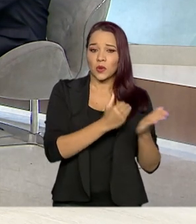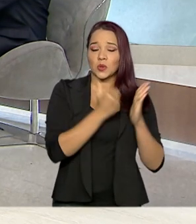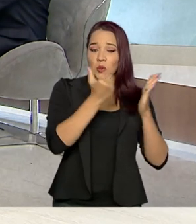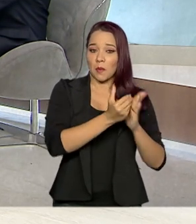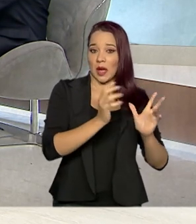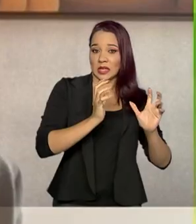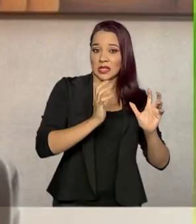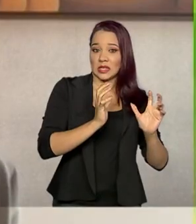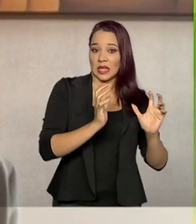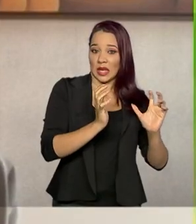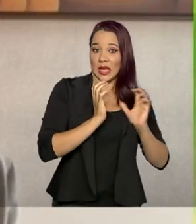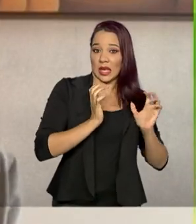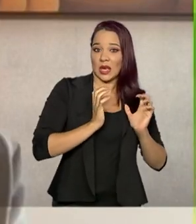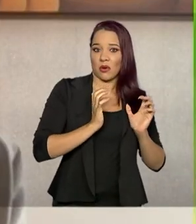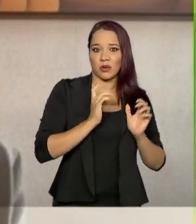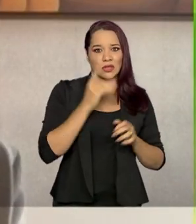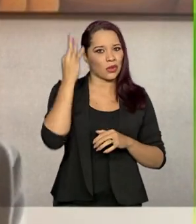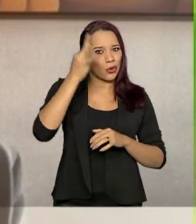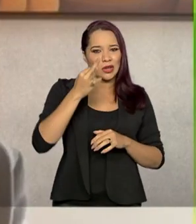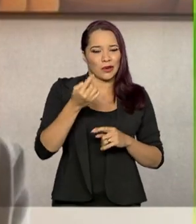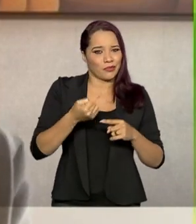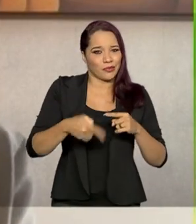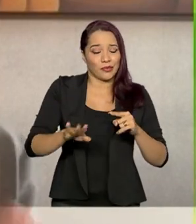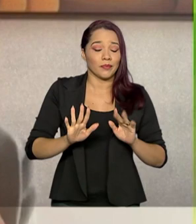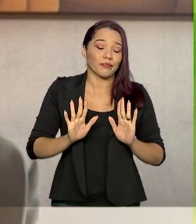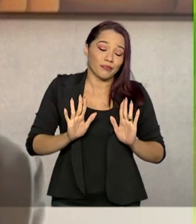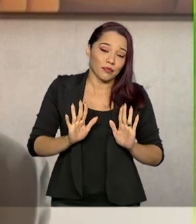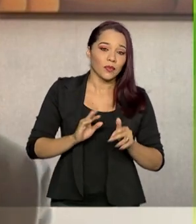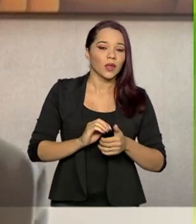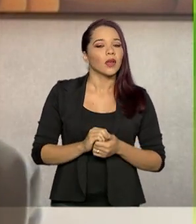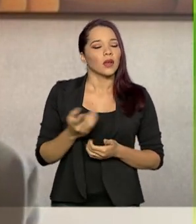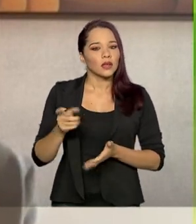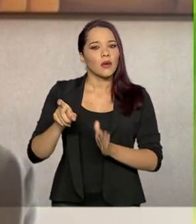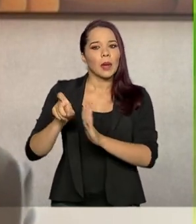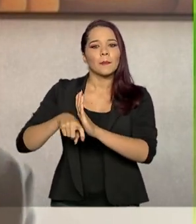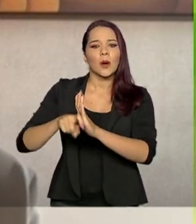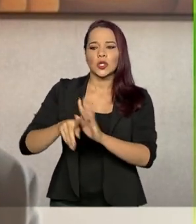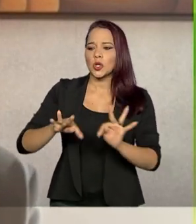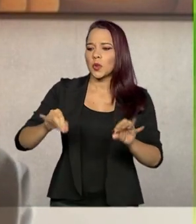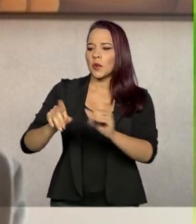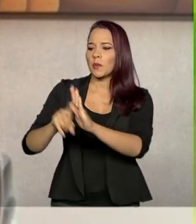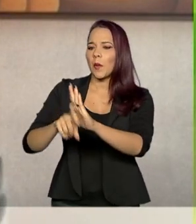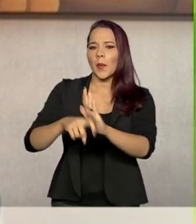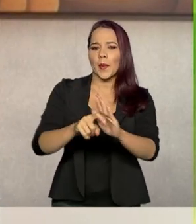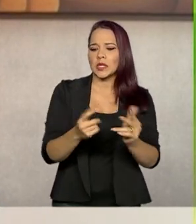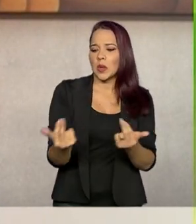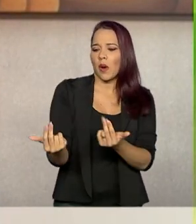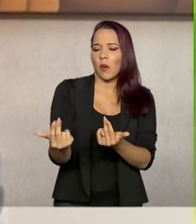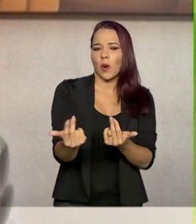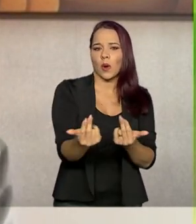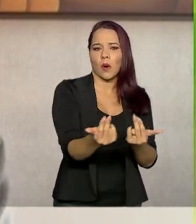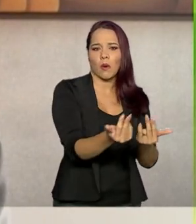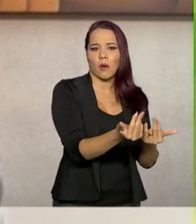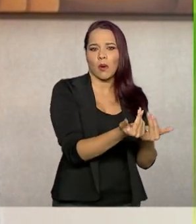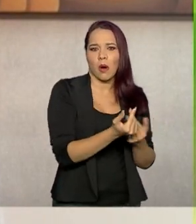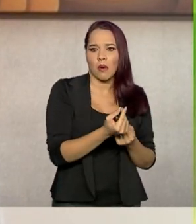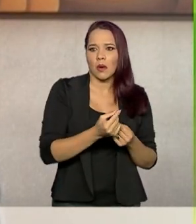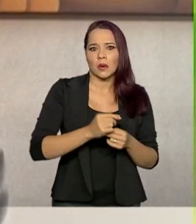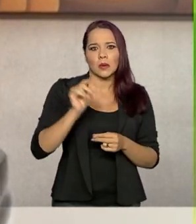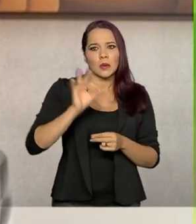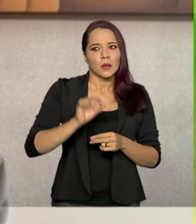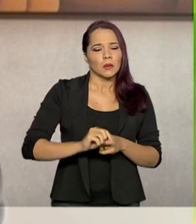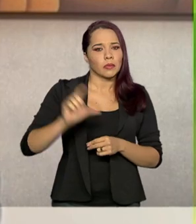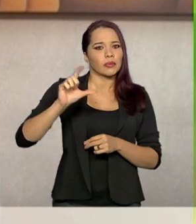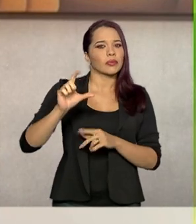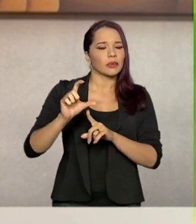nem da teoria da justiça, faz sentido, mas vamos lá. Então, vamos tributar todo mundo igual numa alíquota muito elevada e eu vou prever um